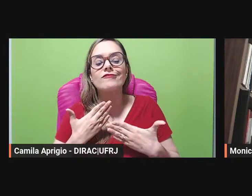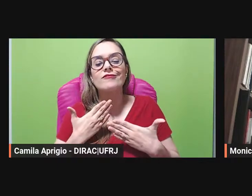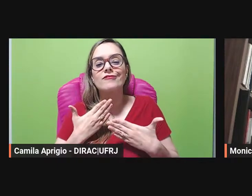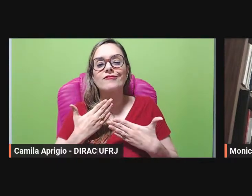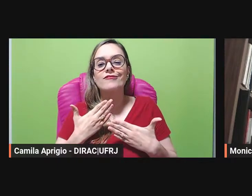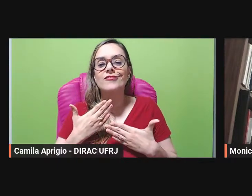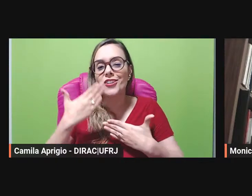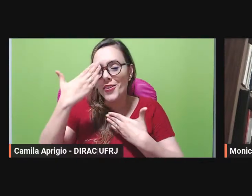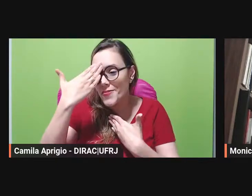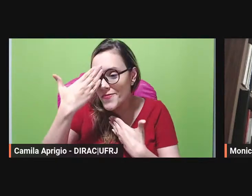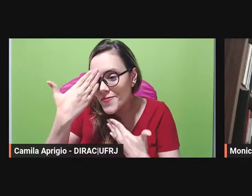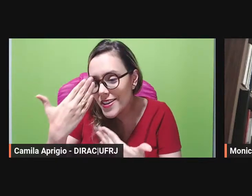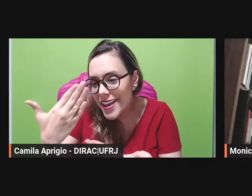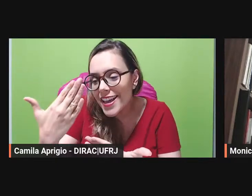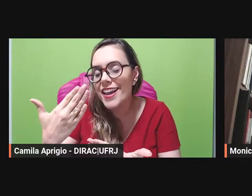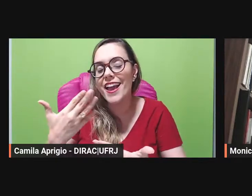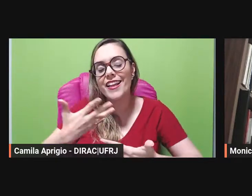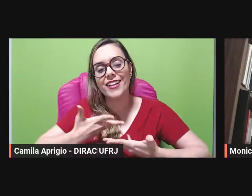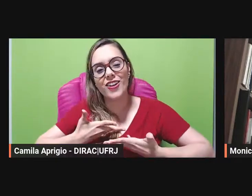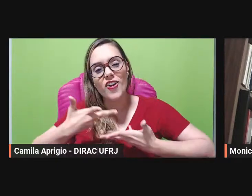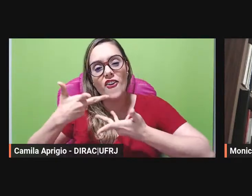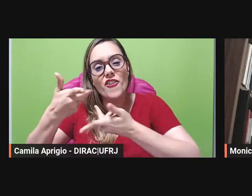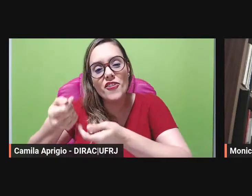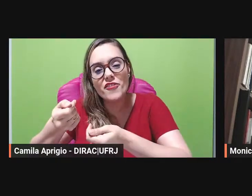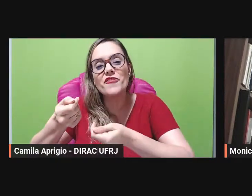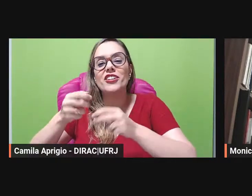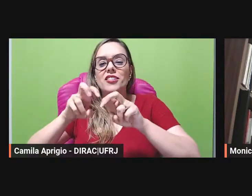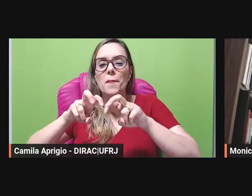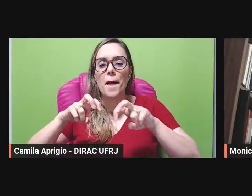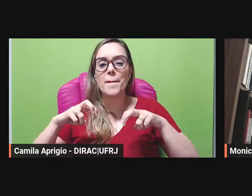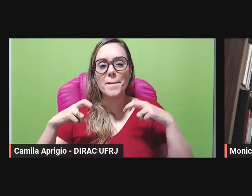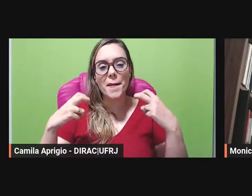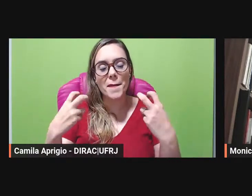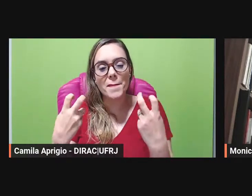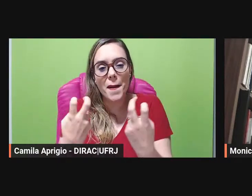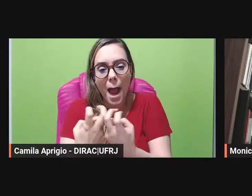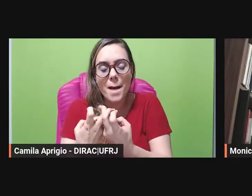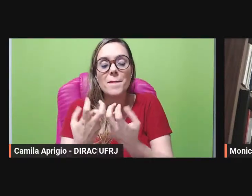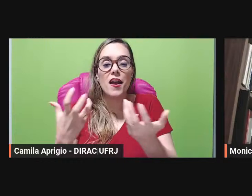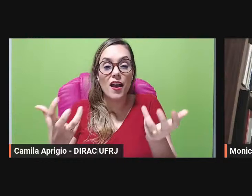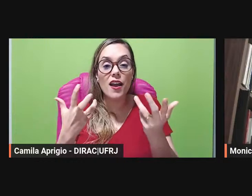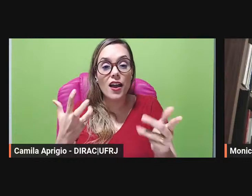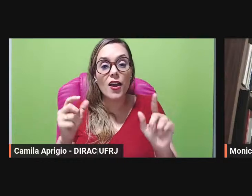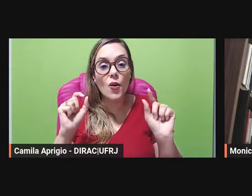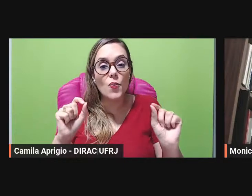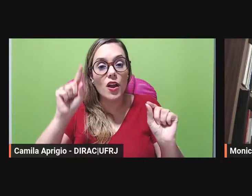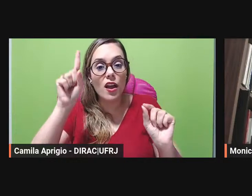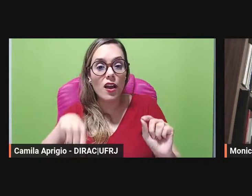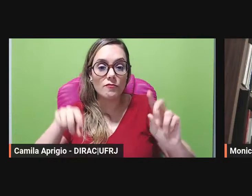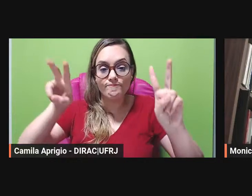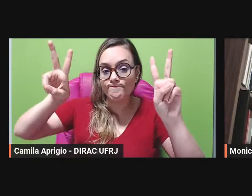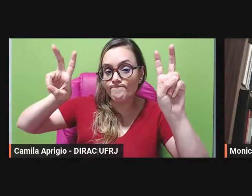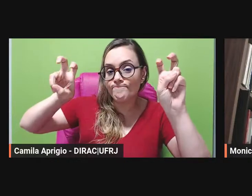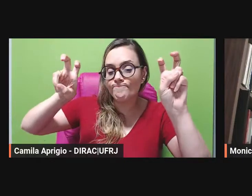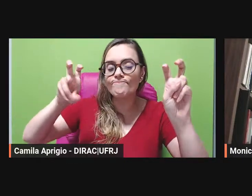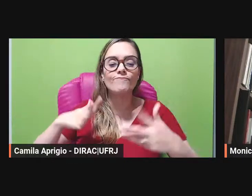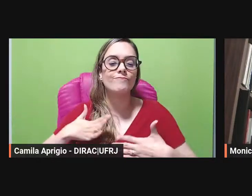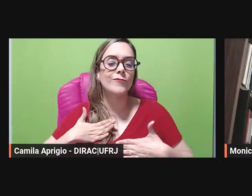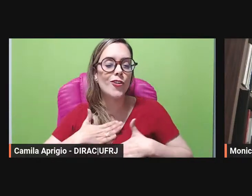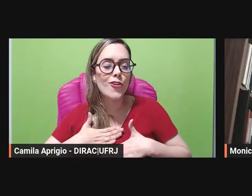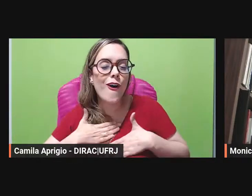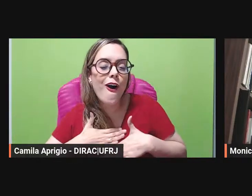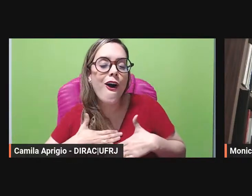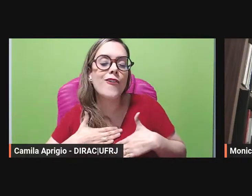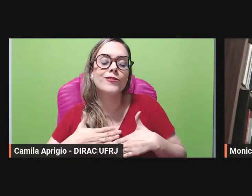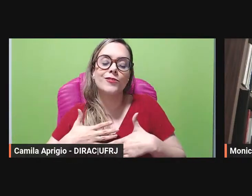Kátia pelo generoso convite para participar deste evento a fim de falar de um assunto que muito me agrada a fábula